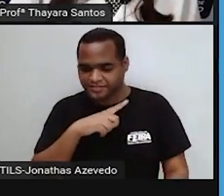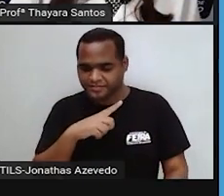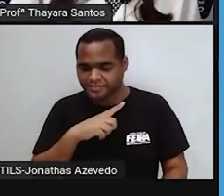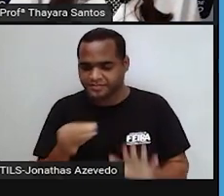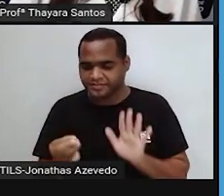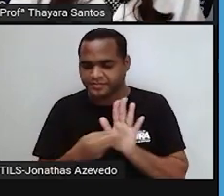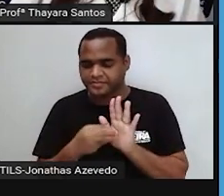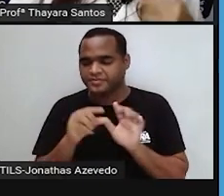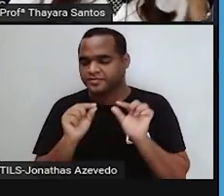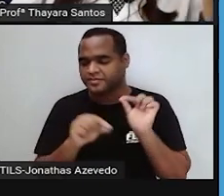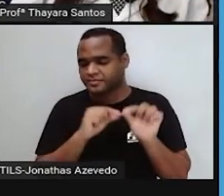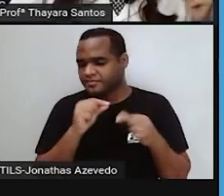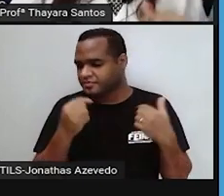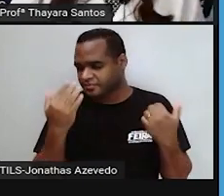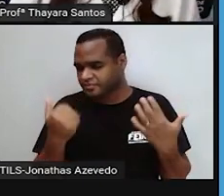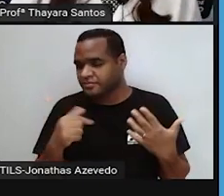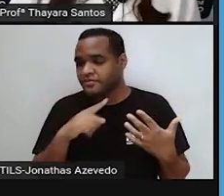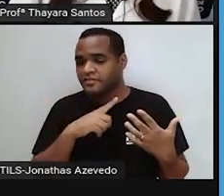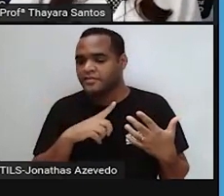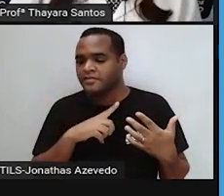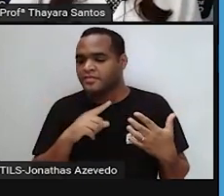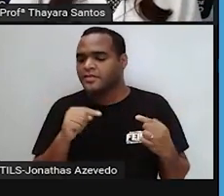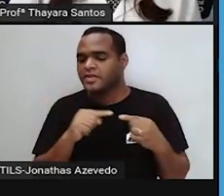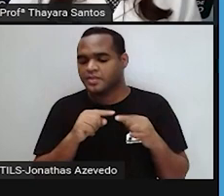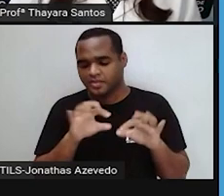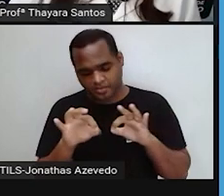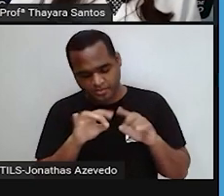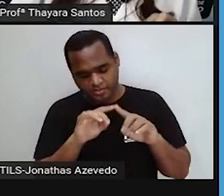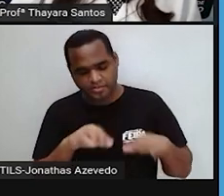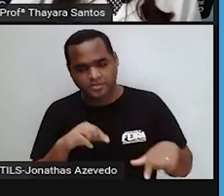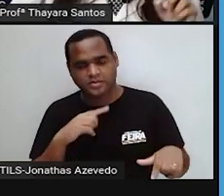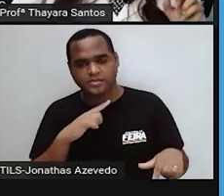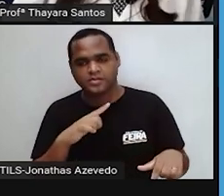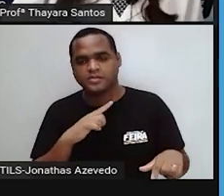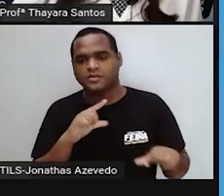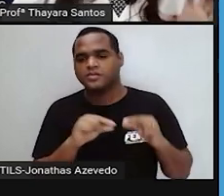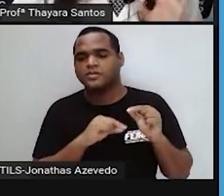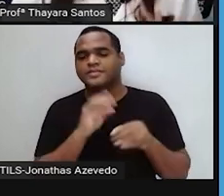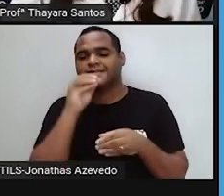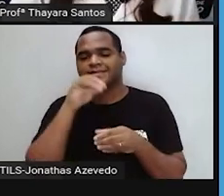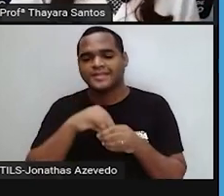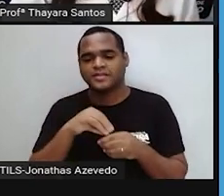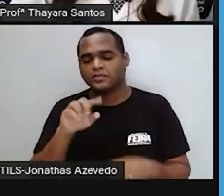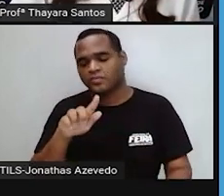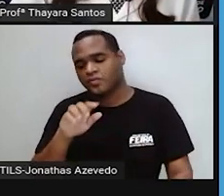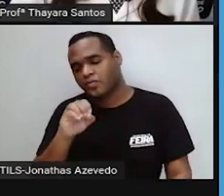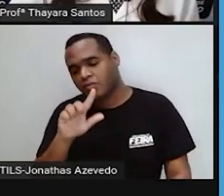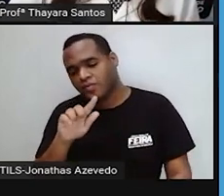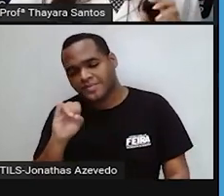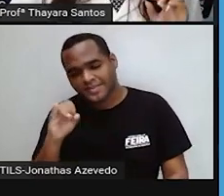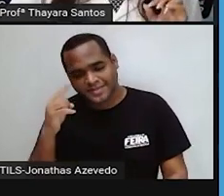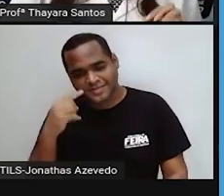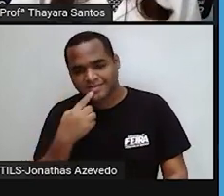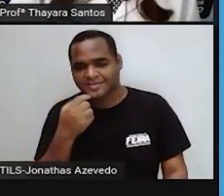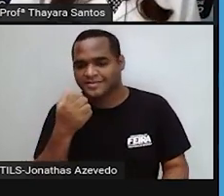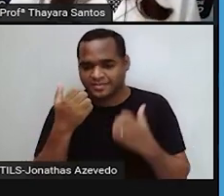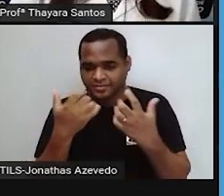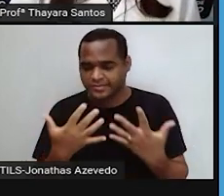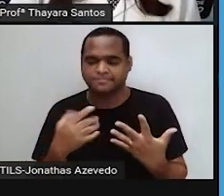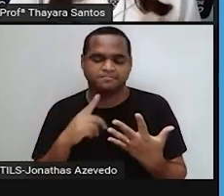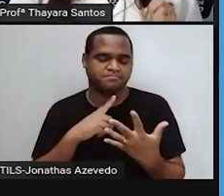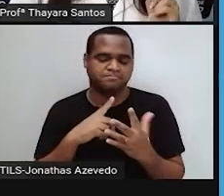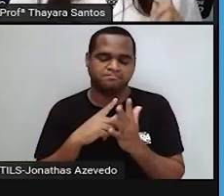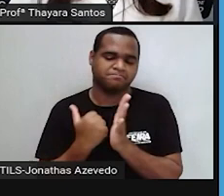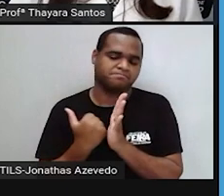essa organela? É uma outra organela que também existe na célula. Que é o complexo golgiense, que a gente vai falar daqui a pouquinho. O complexo